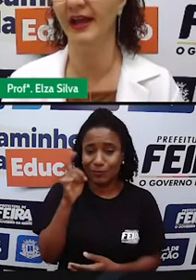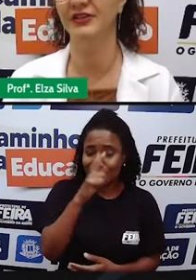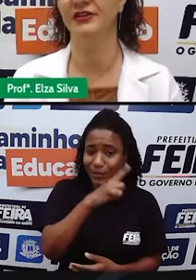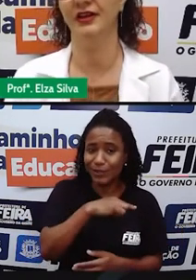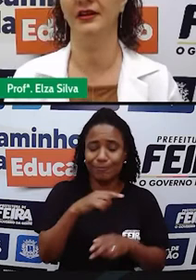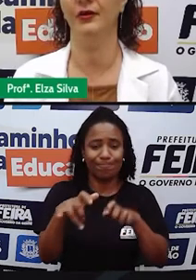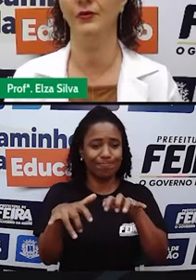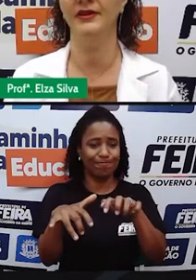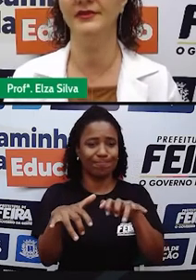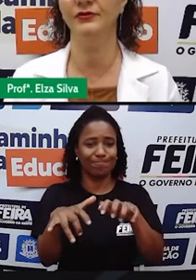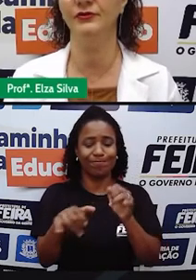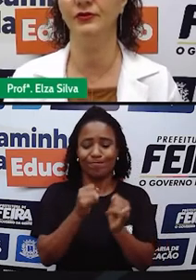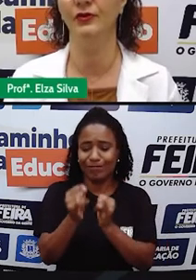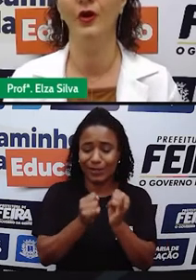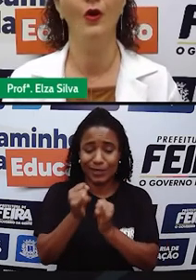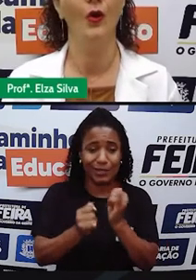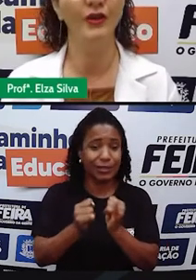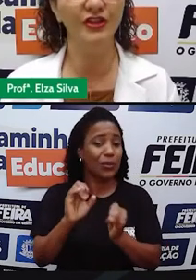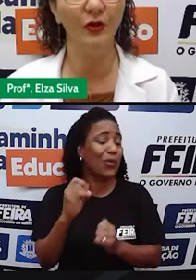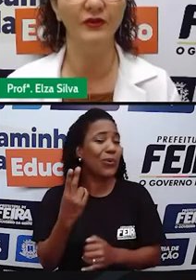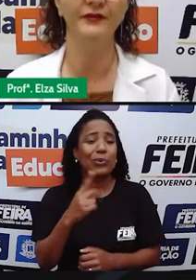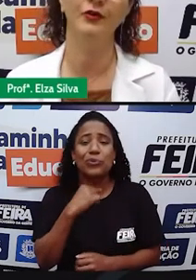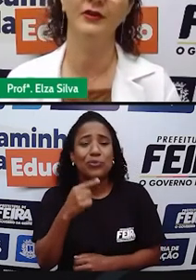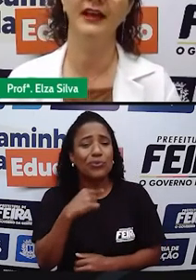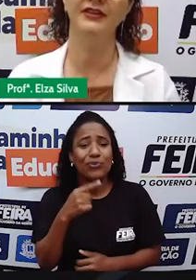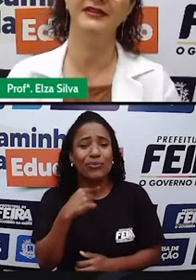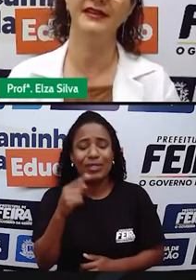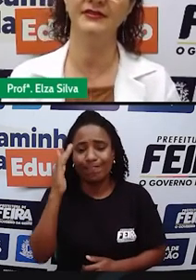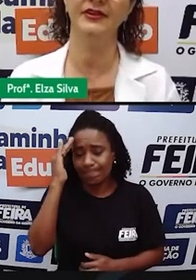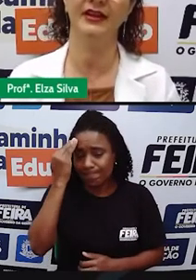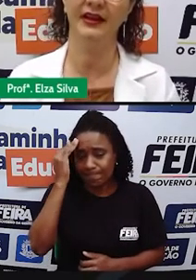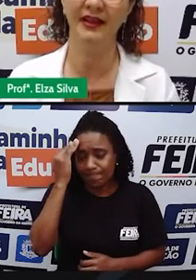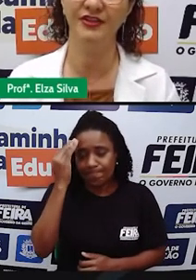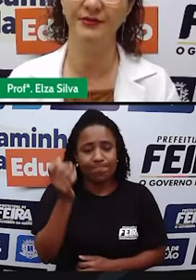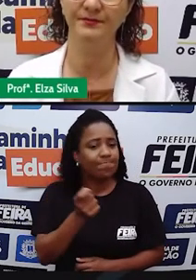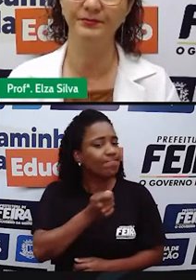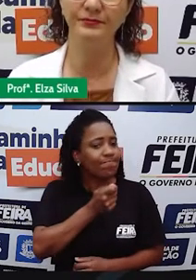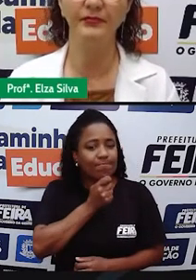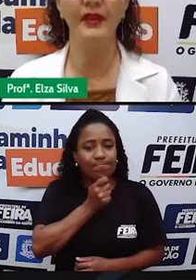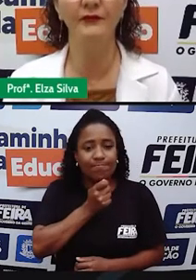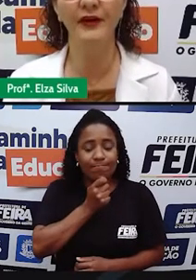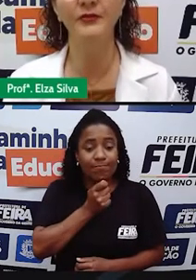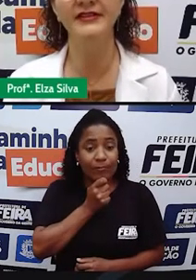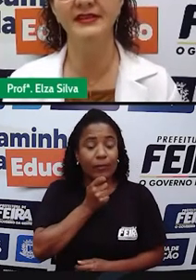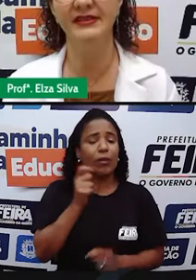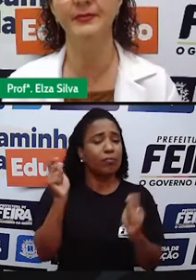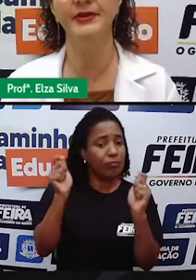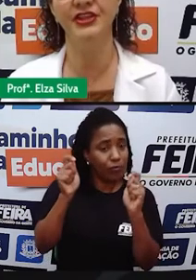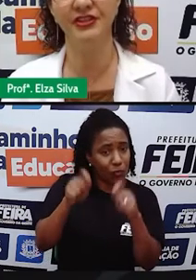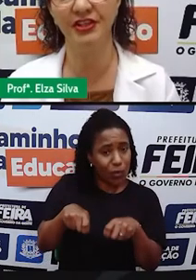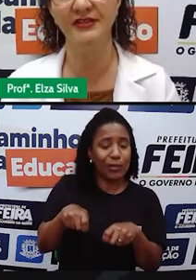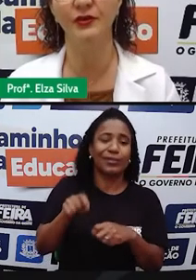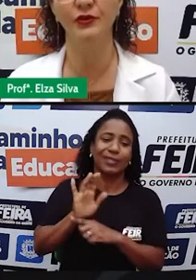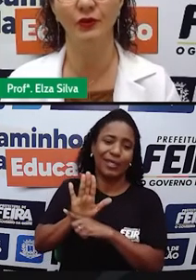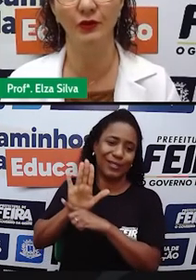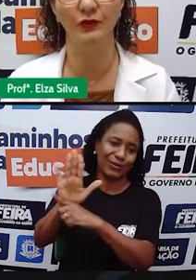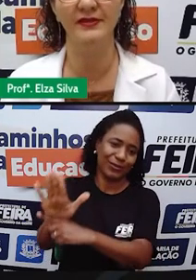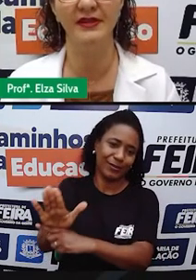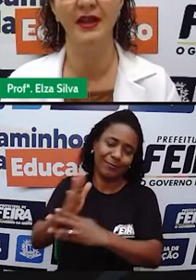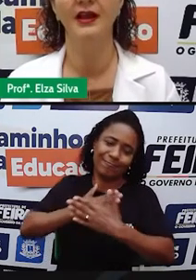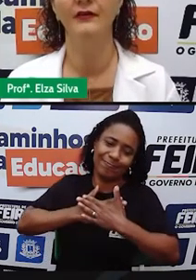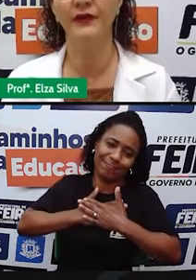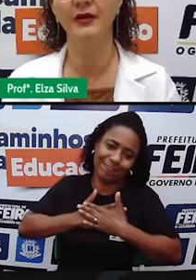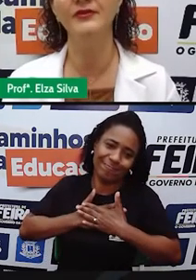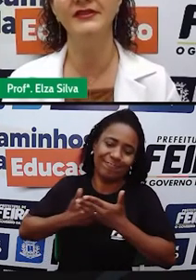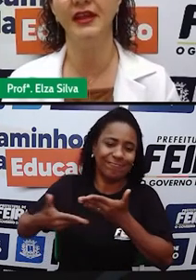dificuldade de entender algum assunto ou estão com dificuldade de acesso à internet, vamos ser sempre gentis com todos.